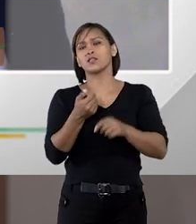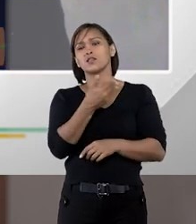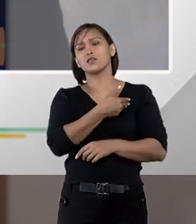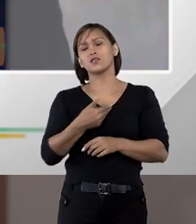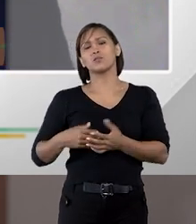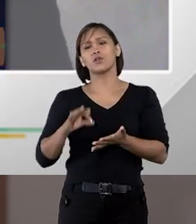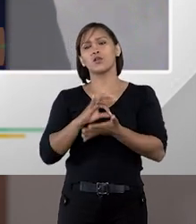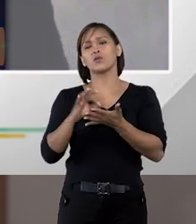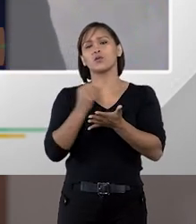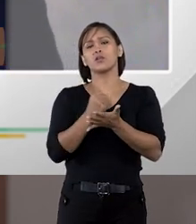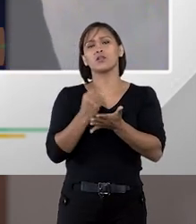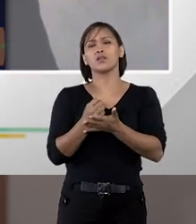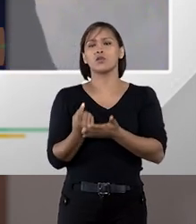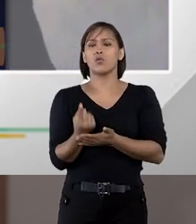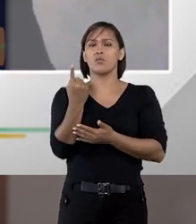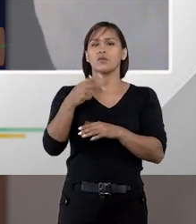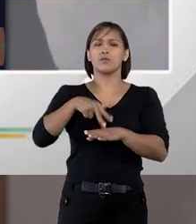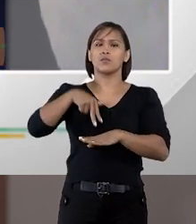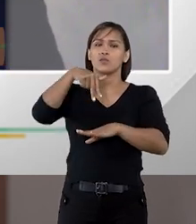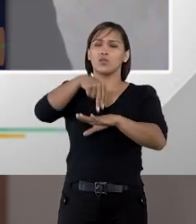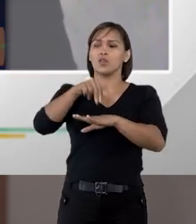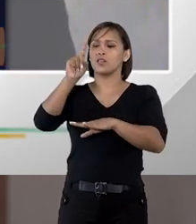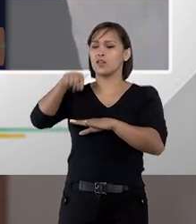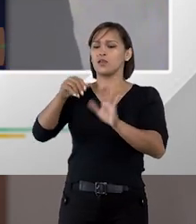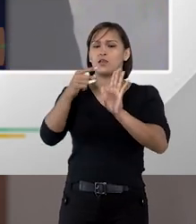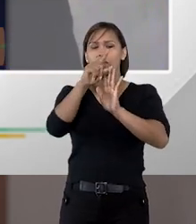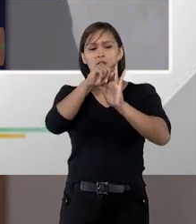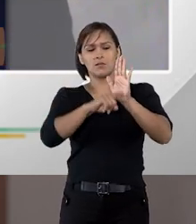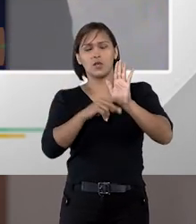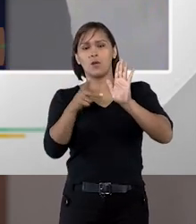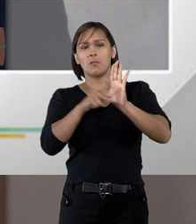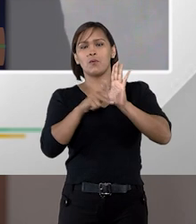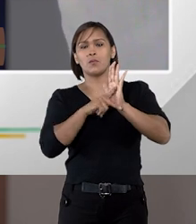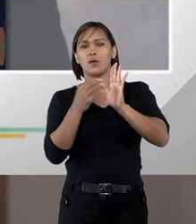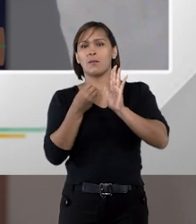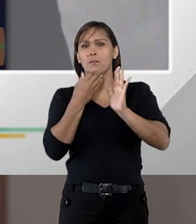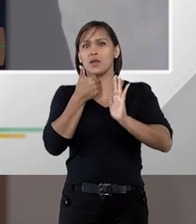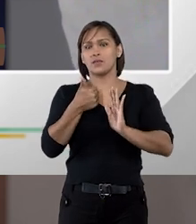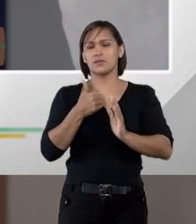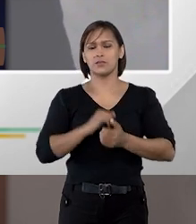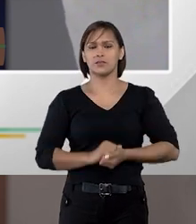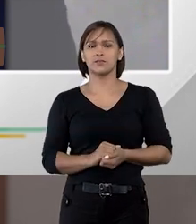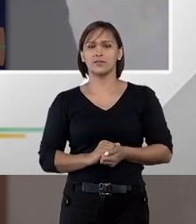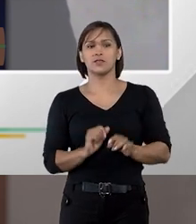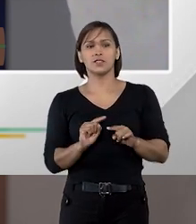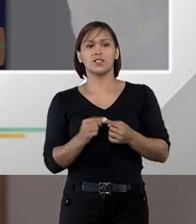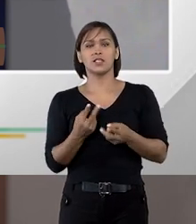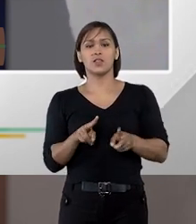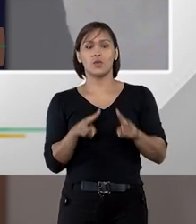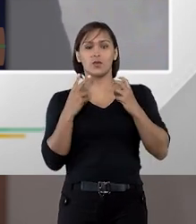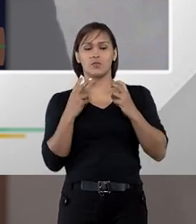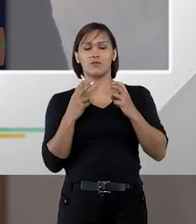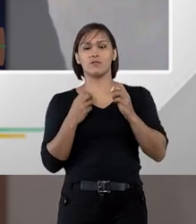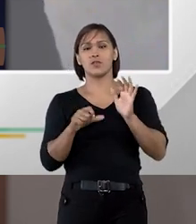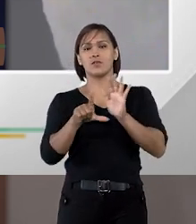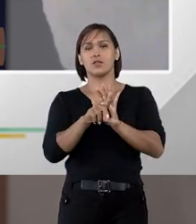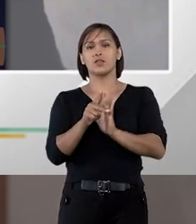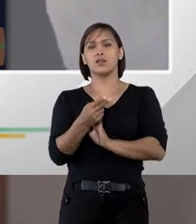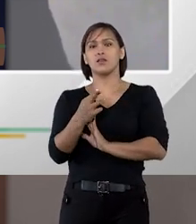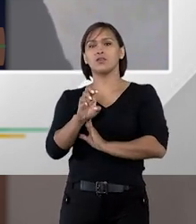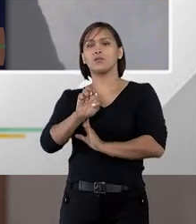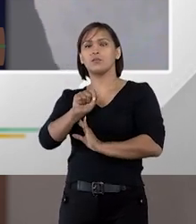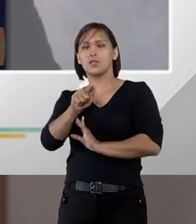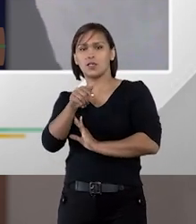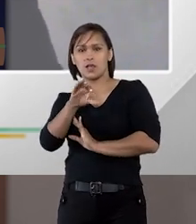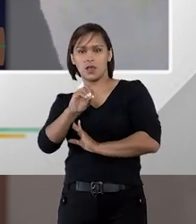administração pública contrataria apenas o primeiro colocado aquele que apresentou a proposta mais vantajosa então quando veio a lei do pregão